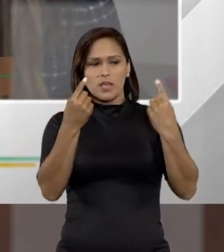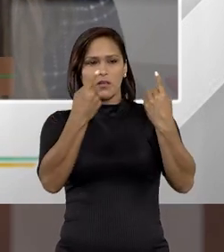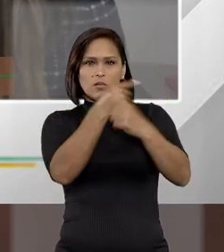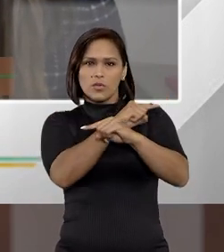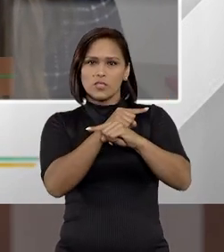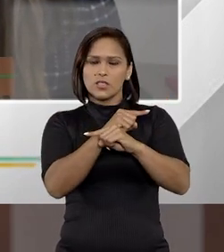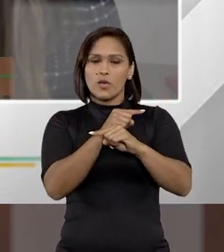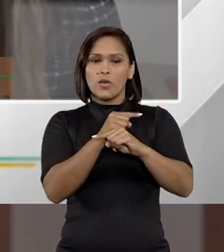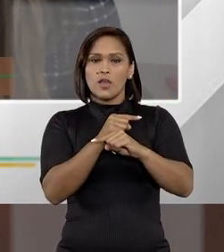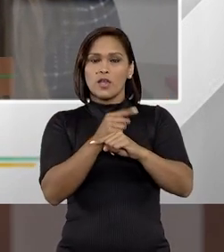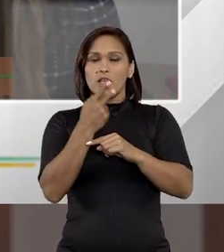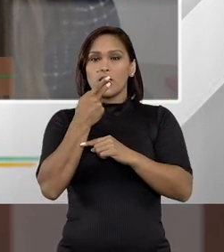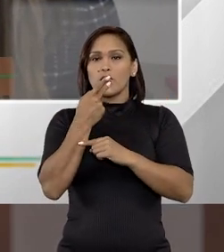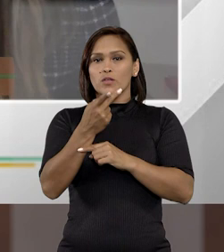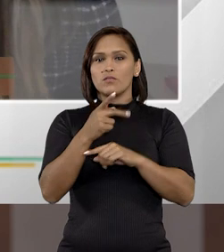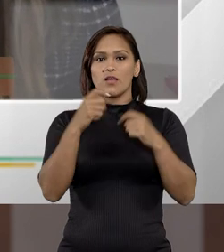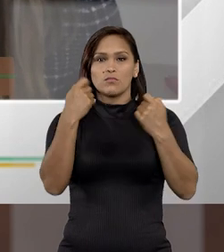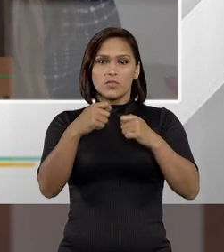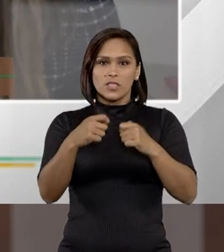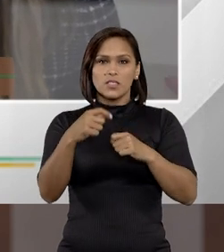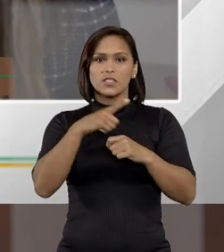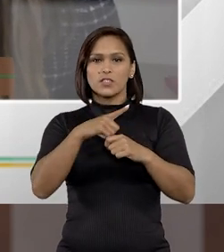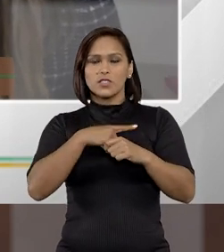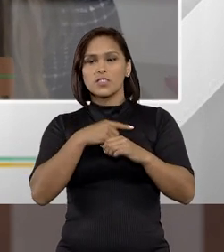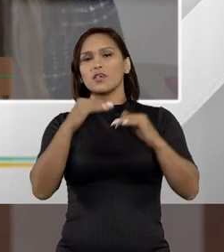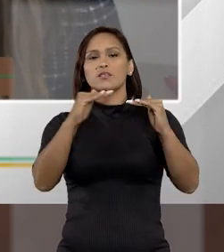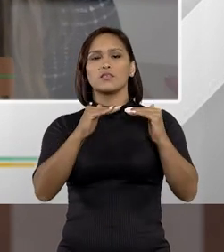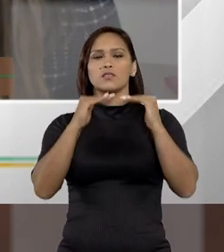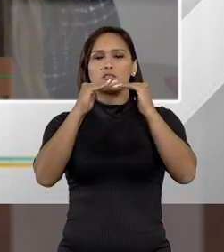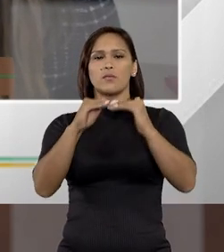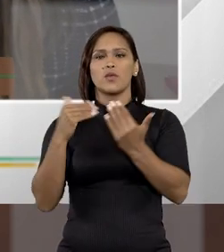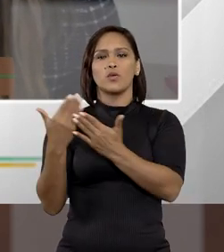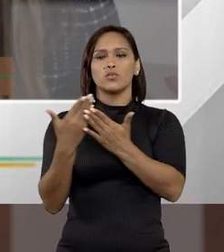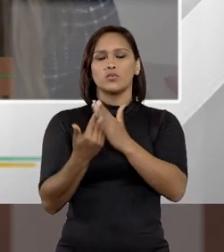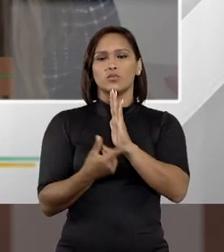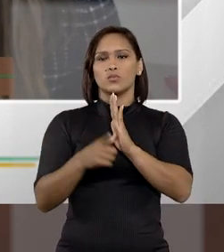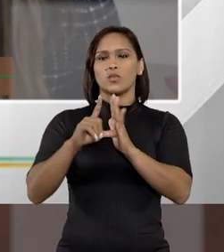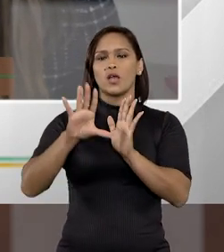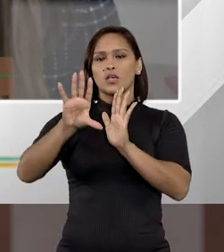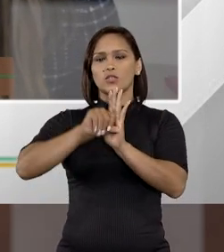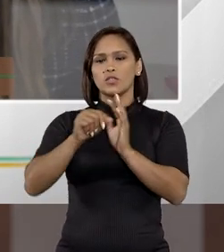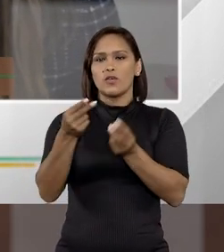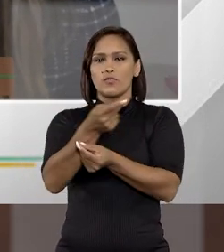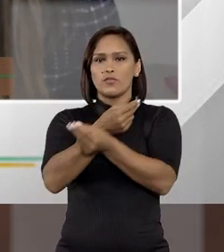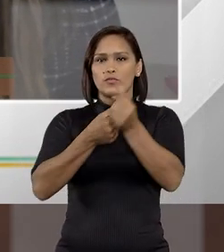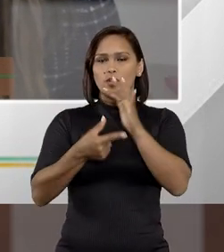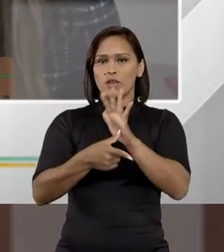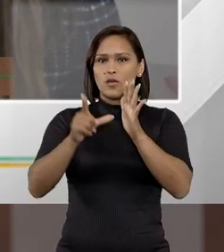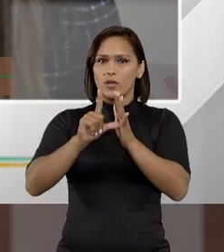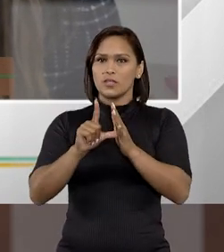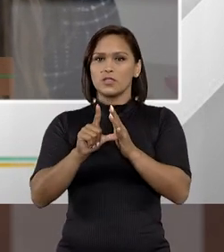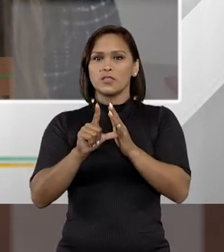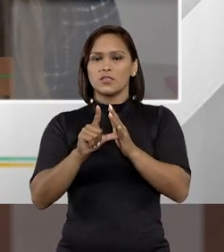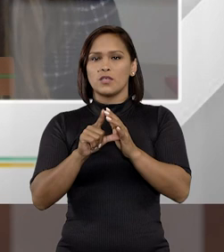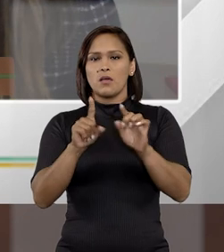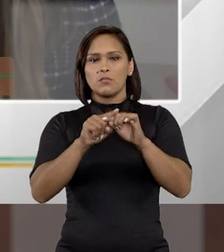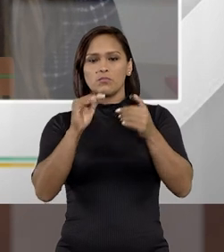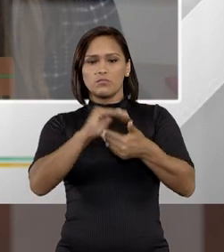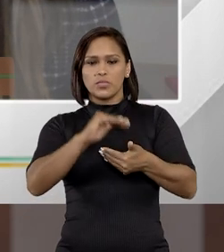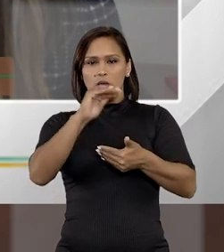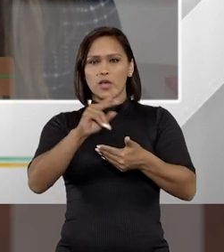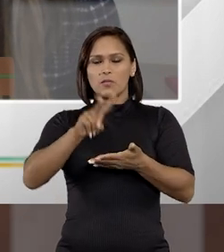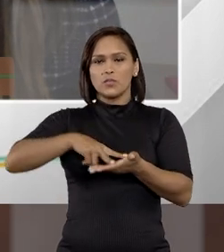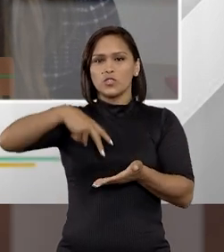oposição, e quando a gente fala numa necessidade de se estabelecer um estudo prévio, até uma dotação orçamentária prévia, para o aumento